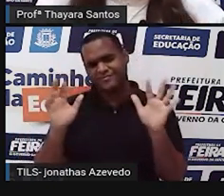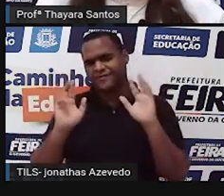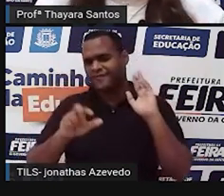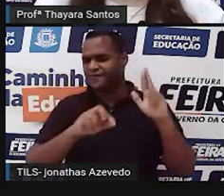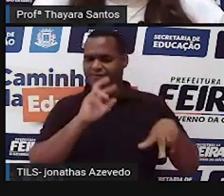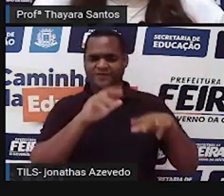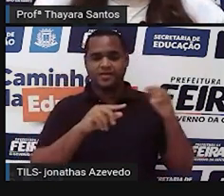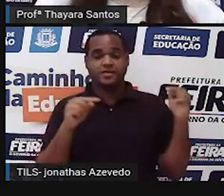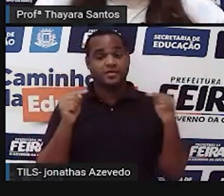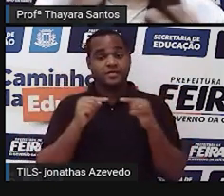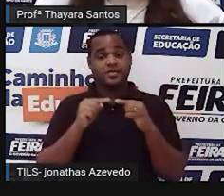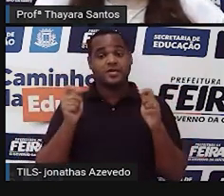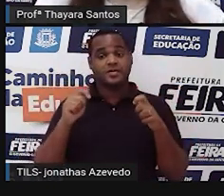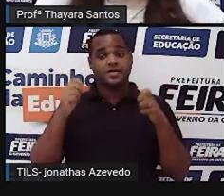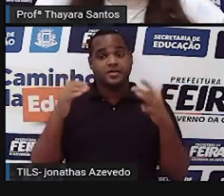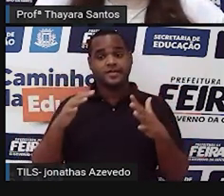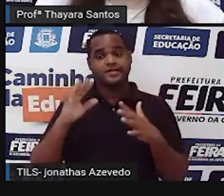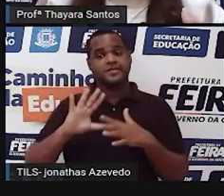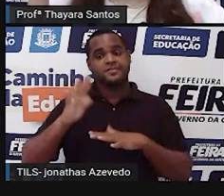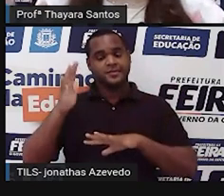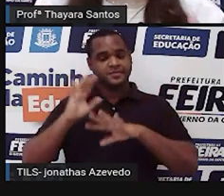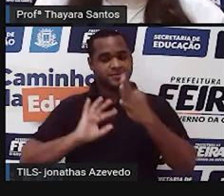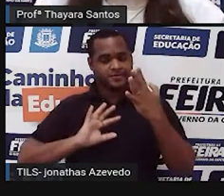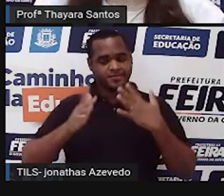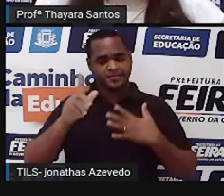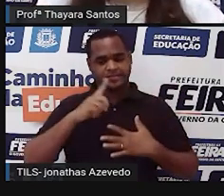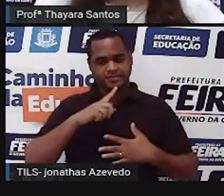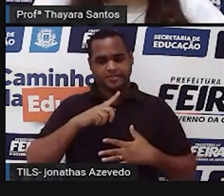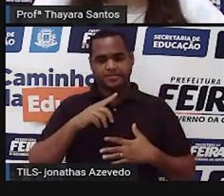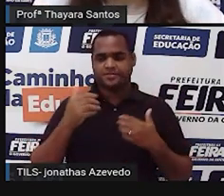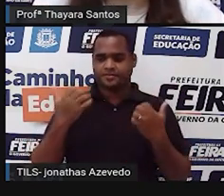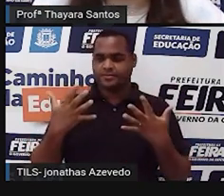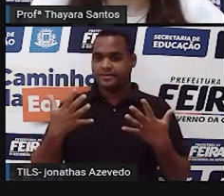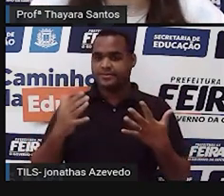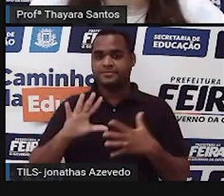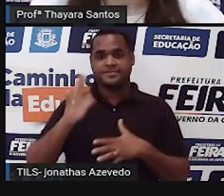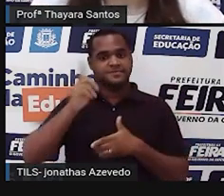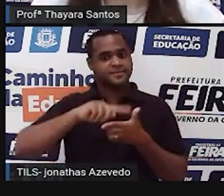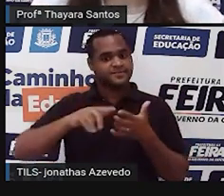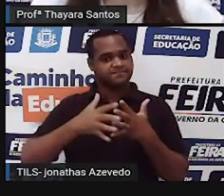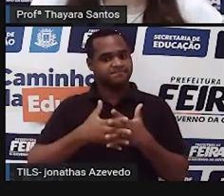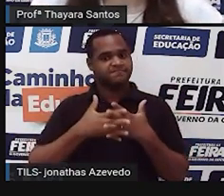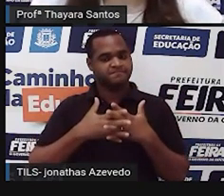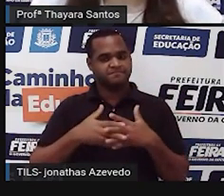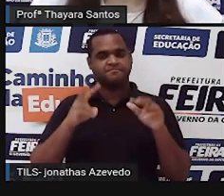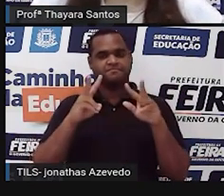essas questões aí envolvendo, para trazer essa polêmica sobre esse tempo.